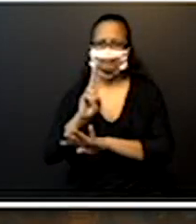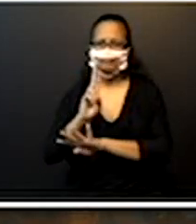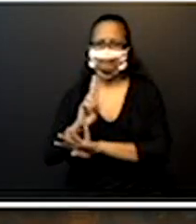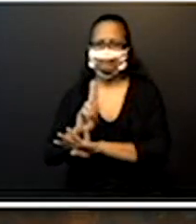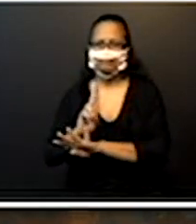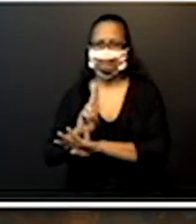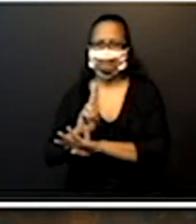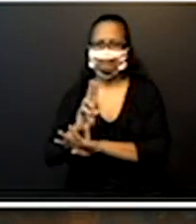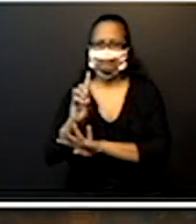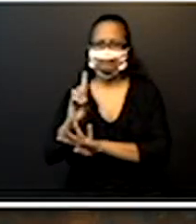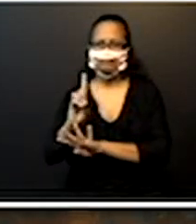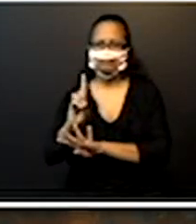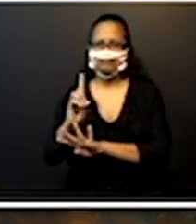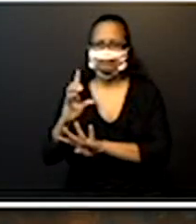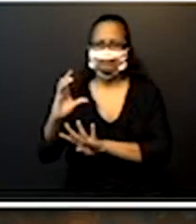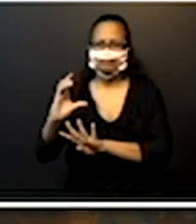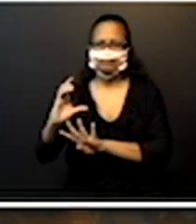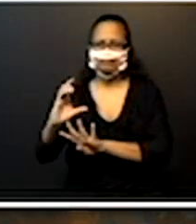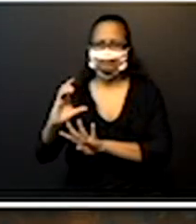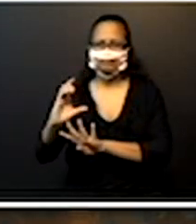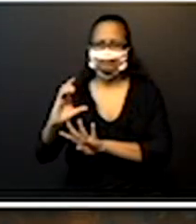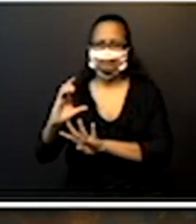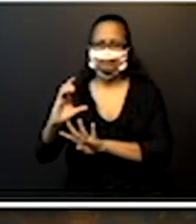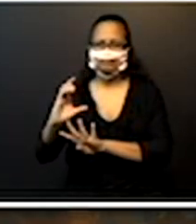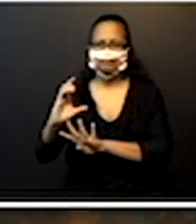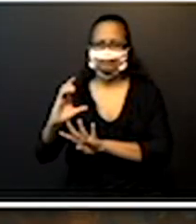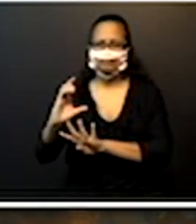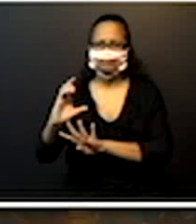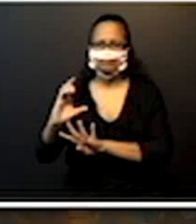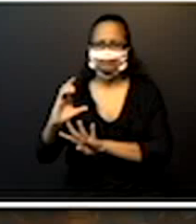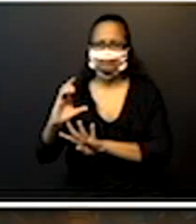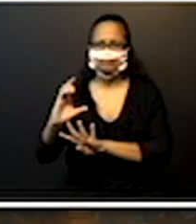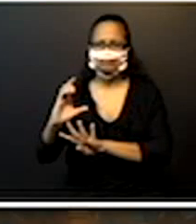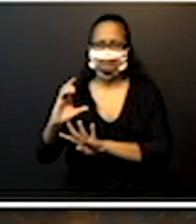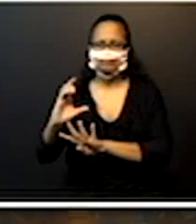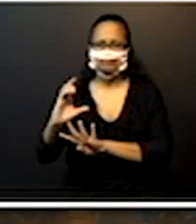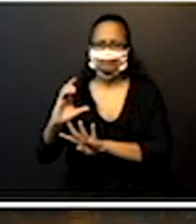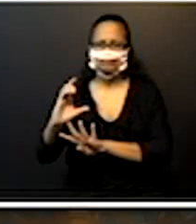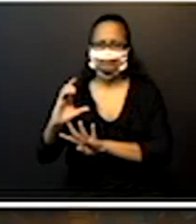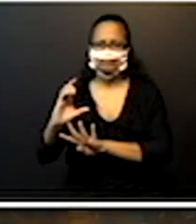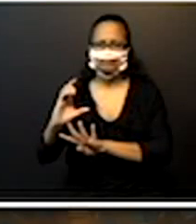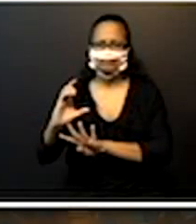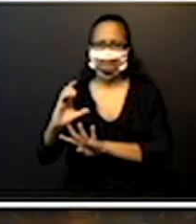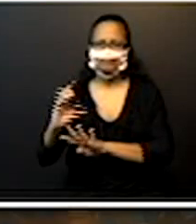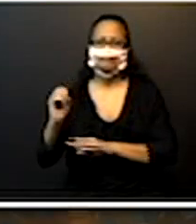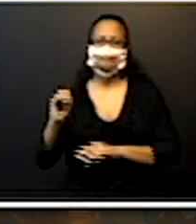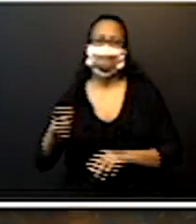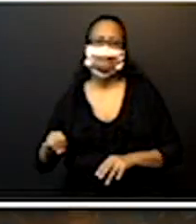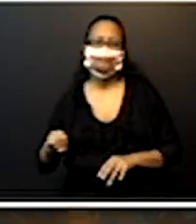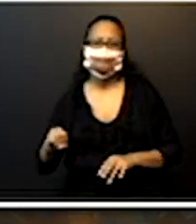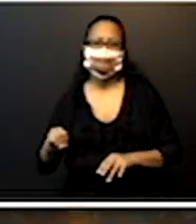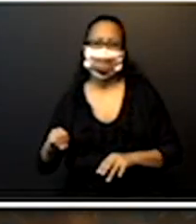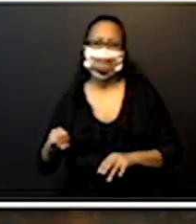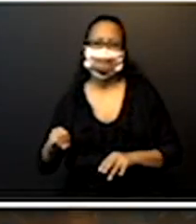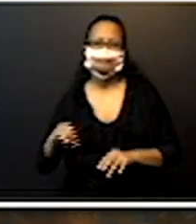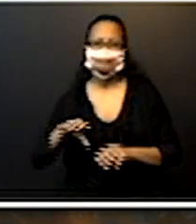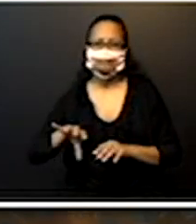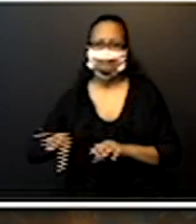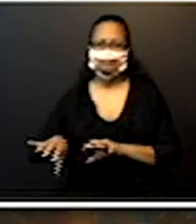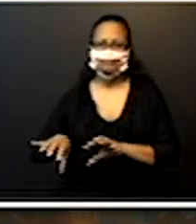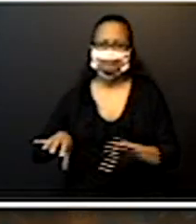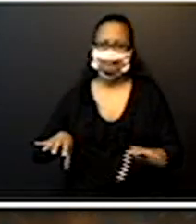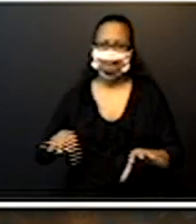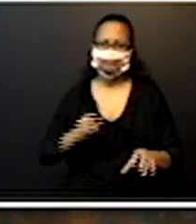dezena e eu tenho a minha centena. Se eu for decompor, eu vou pegar o 300,